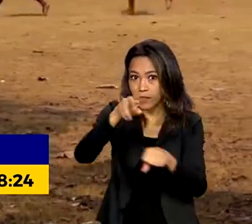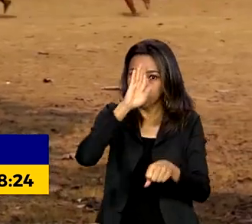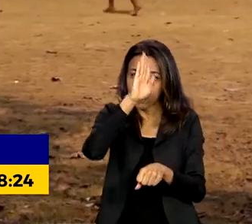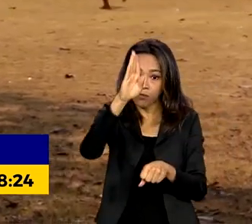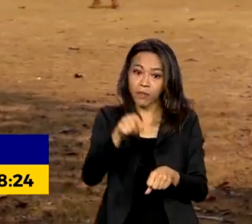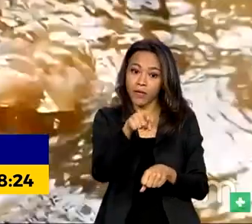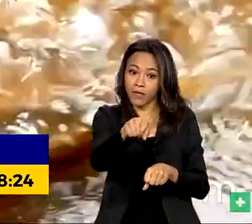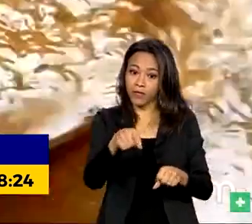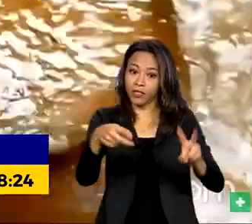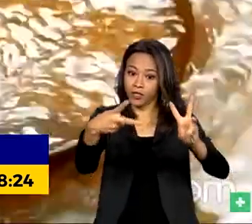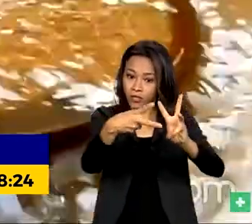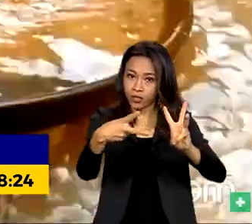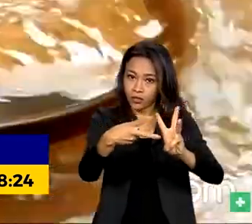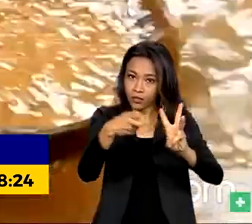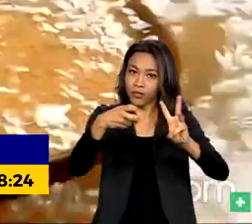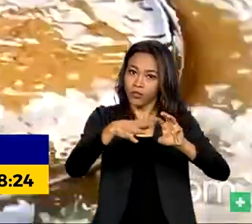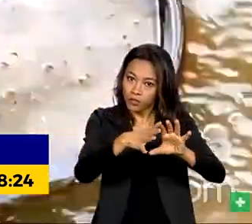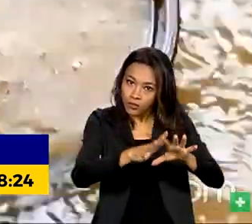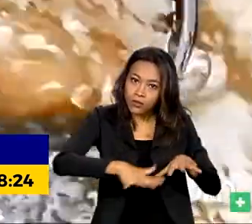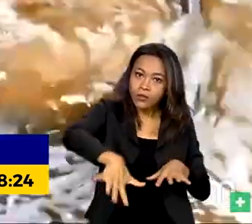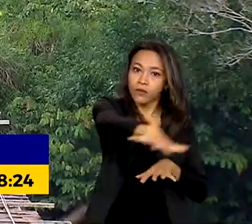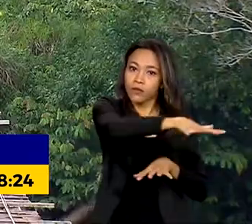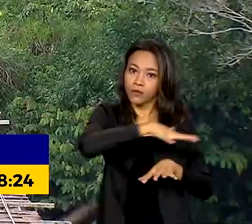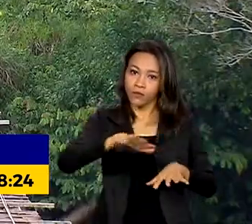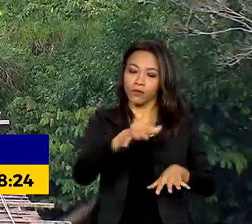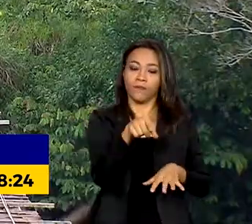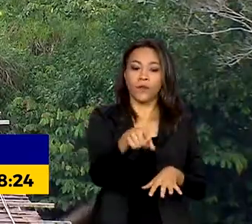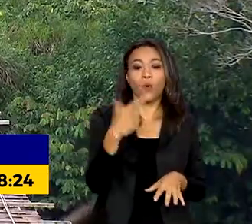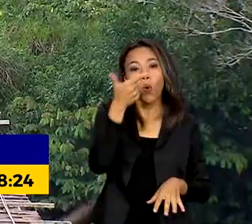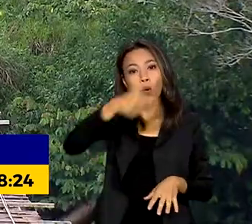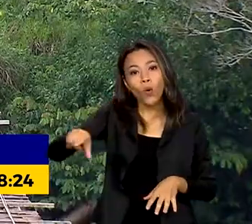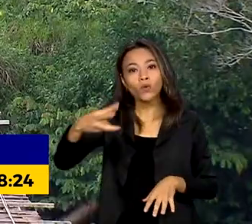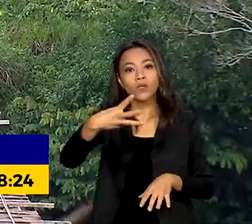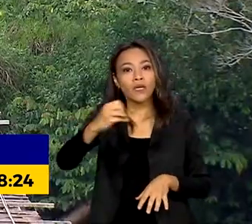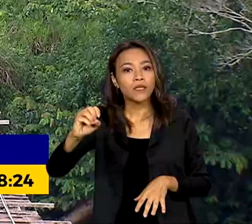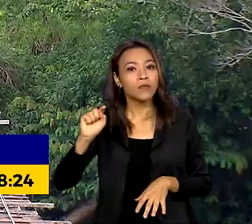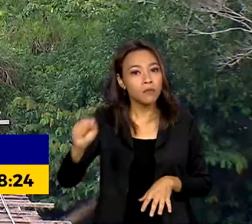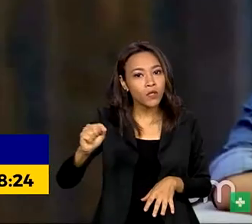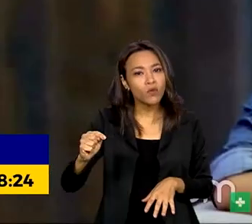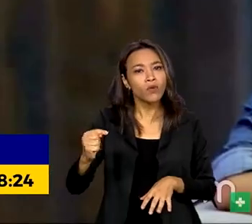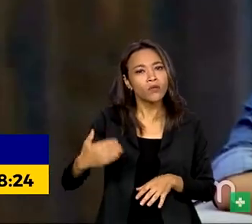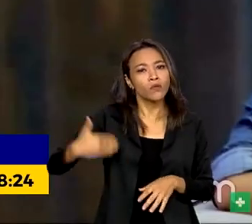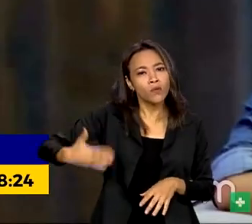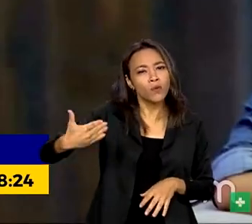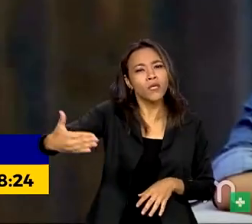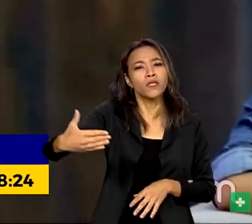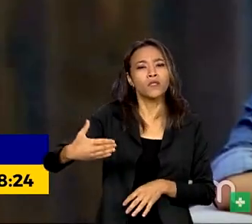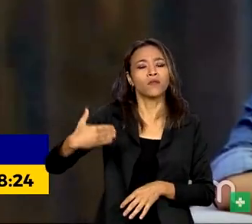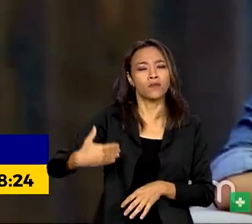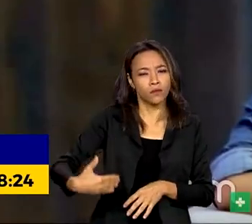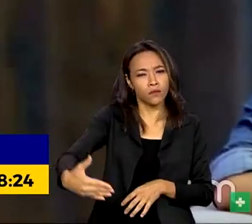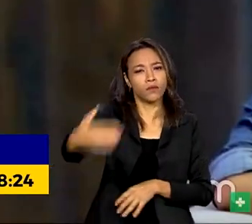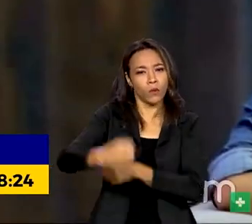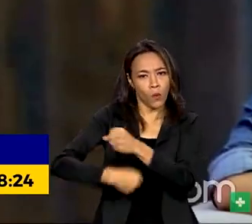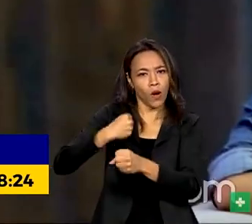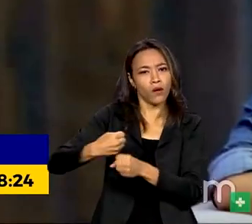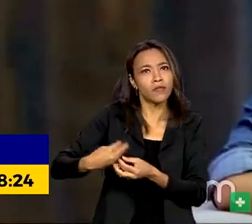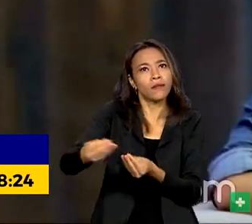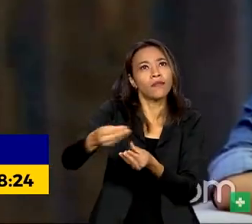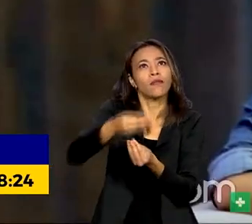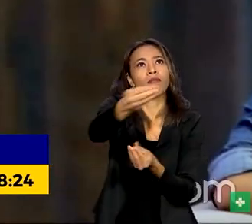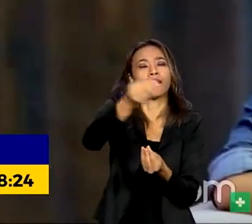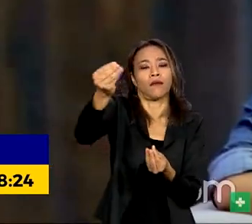indígenas. Outros 300 mil testes serão entregues ao longo do ano. Para que nós possamos, sim, chegar